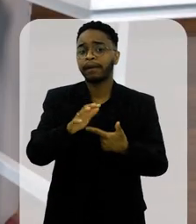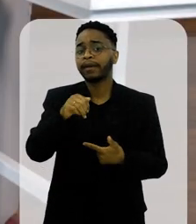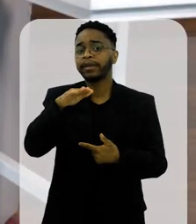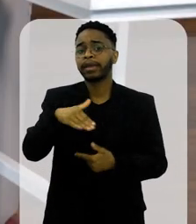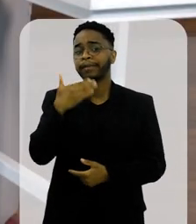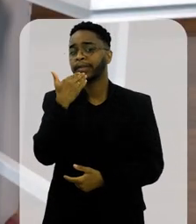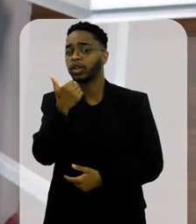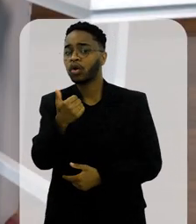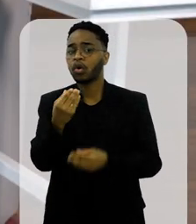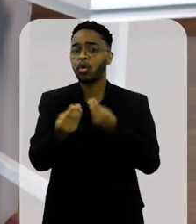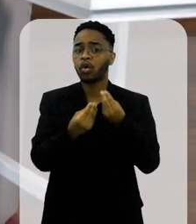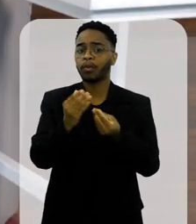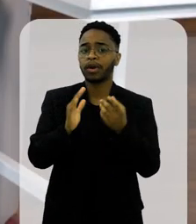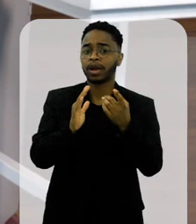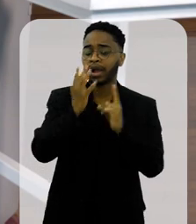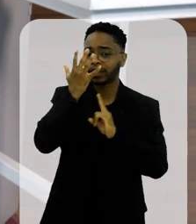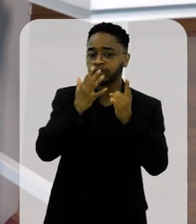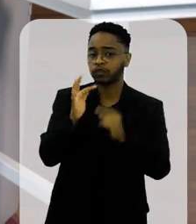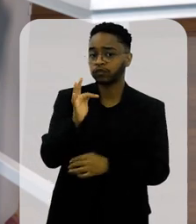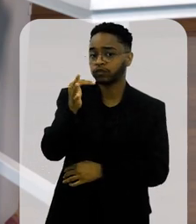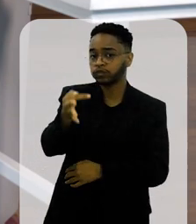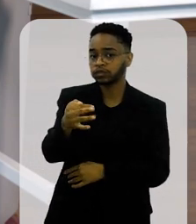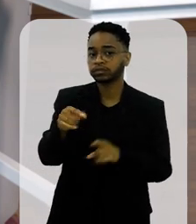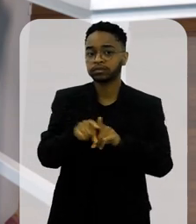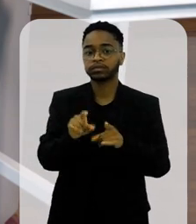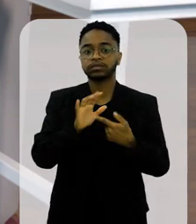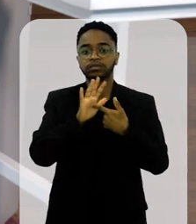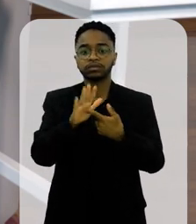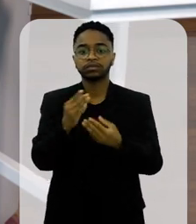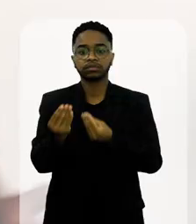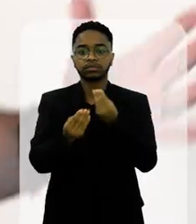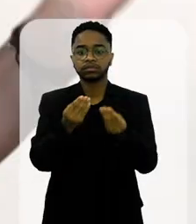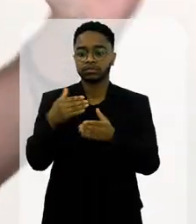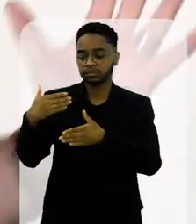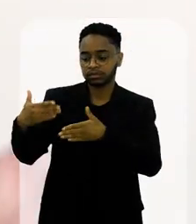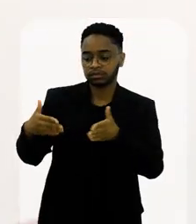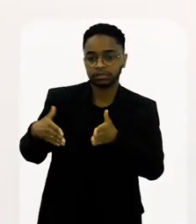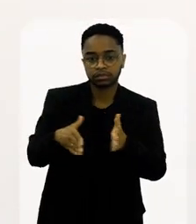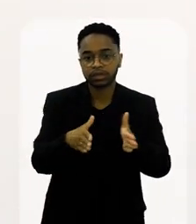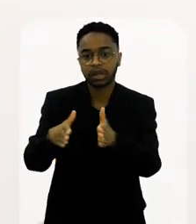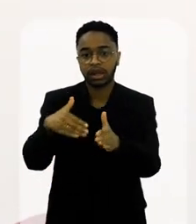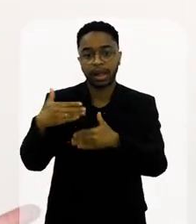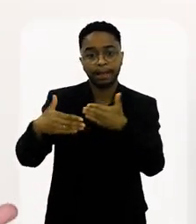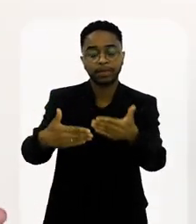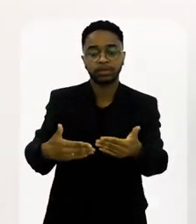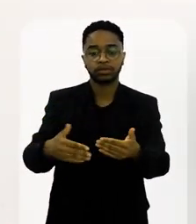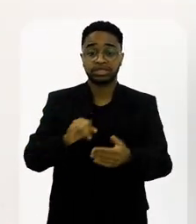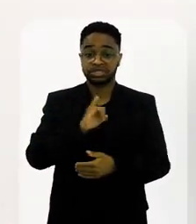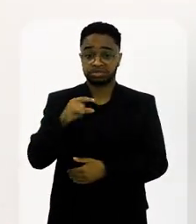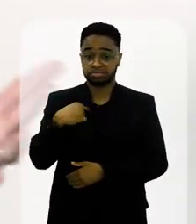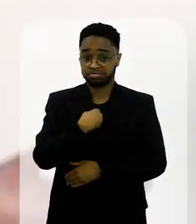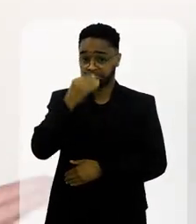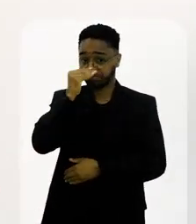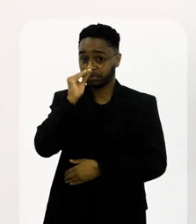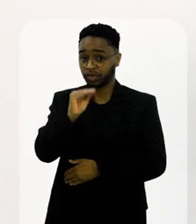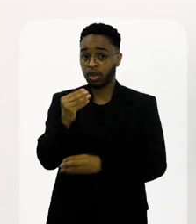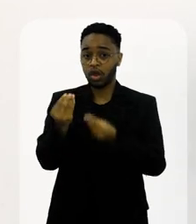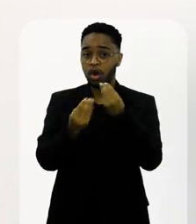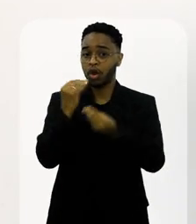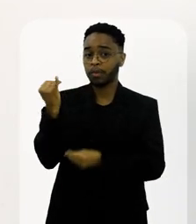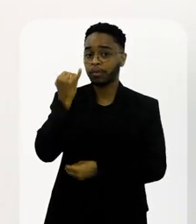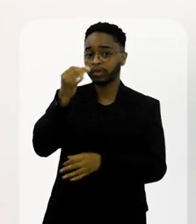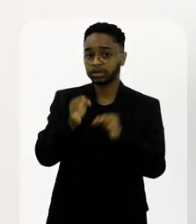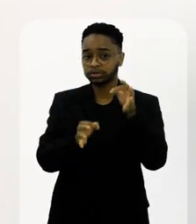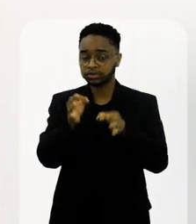julgamento que define como vai ser o carnaval do futuro, é o julgamento que define para onde essa bagaça vai. Então, assim, se a gente deixa de lado a